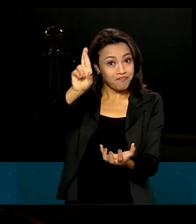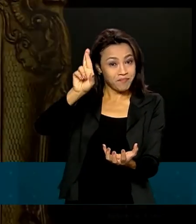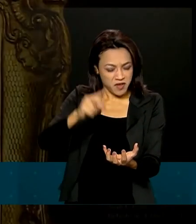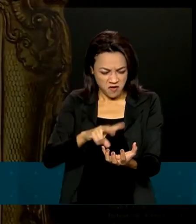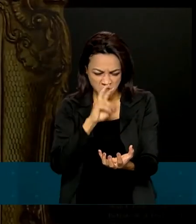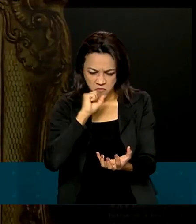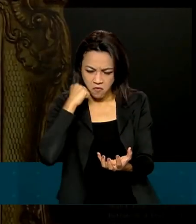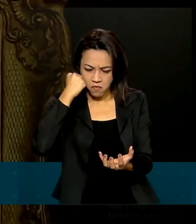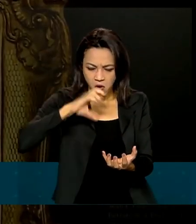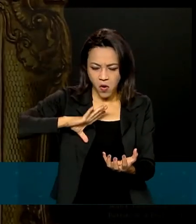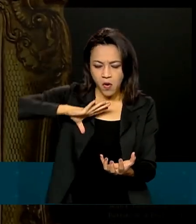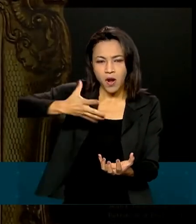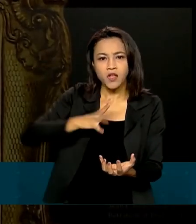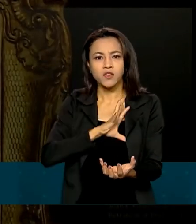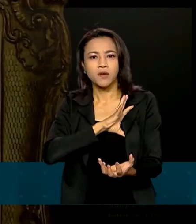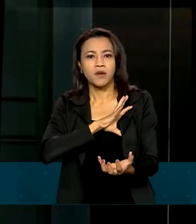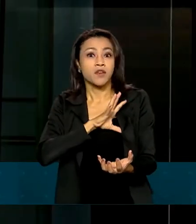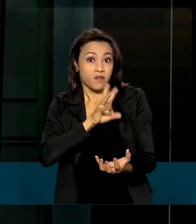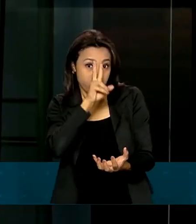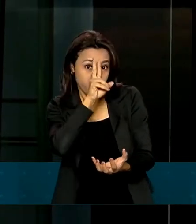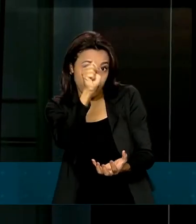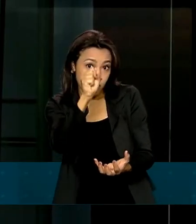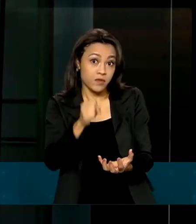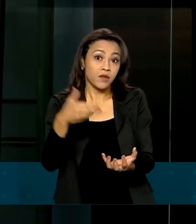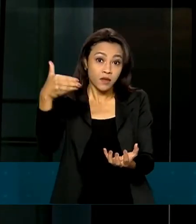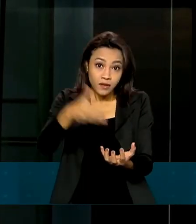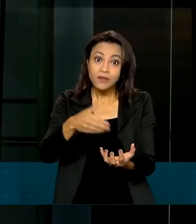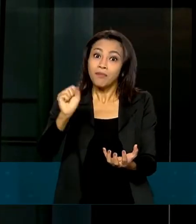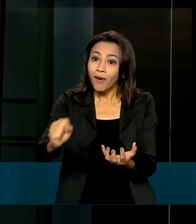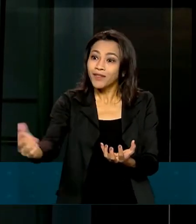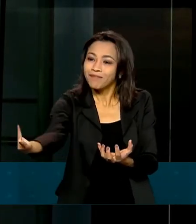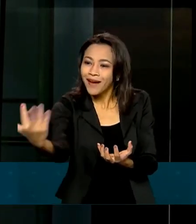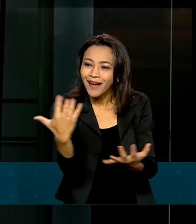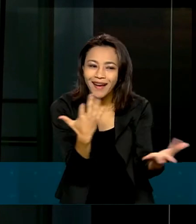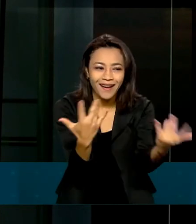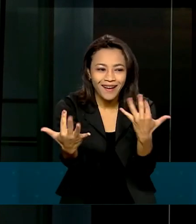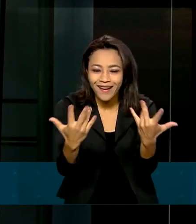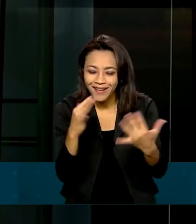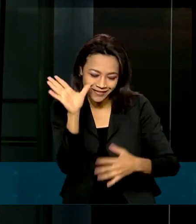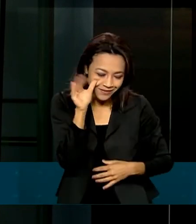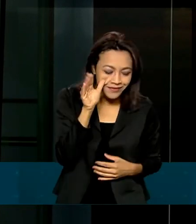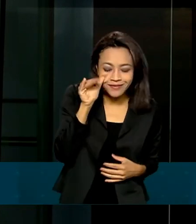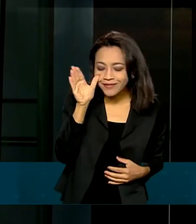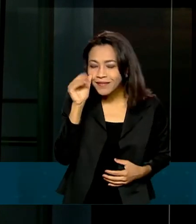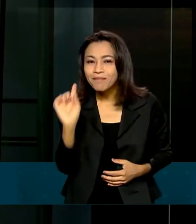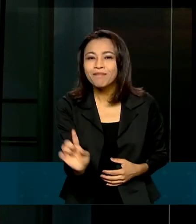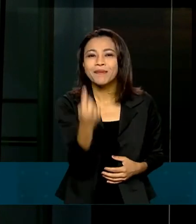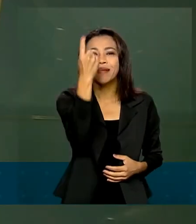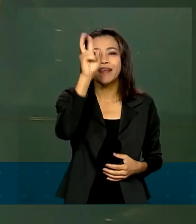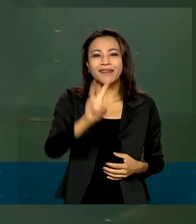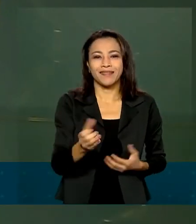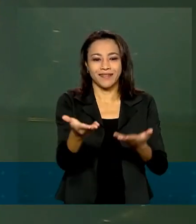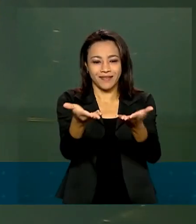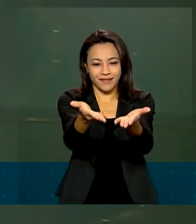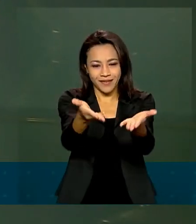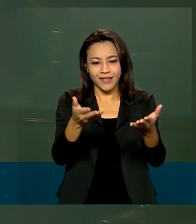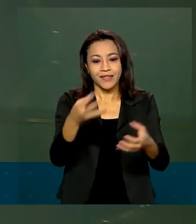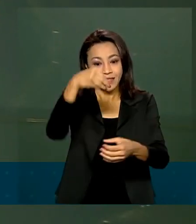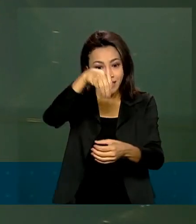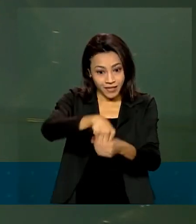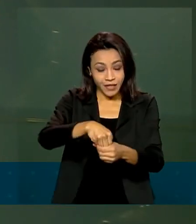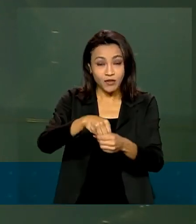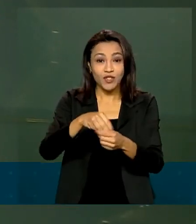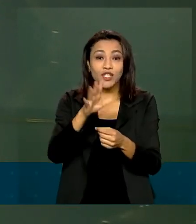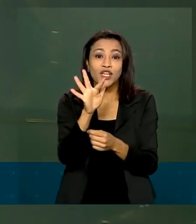e força do primeiro imperador do Brasil poderá ser vista de perto pelos brasileiros pela primeira vez. Conservada em